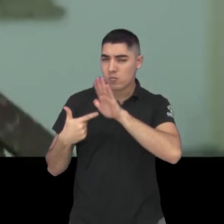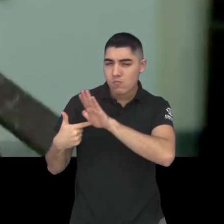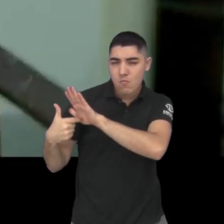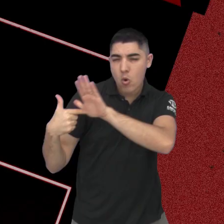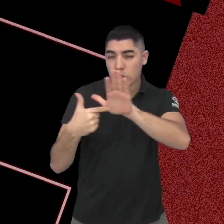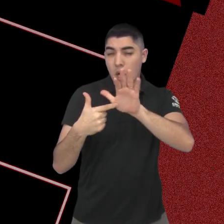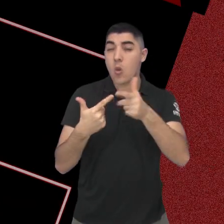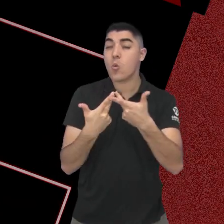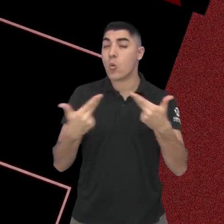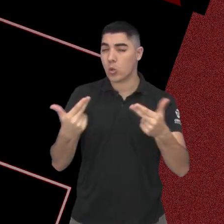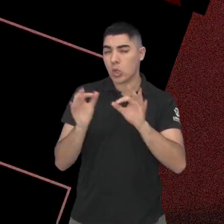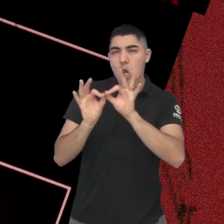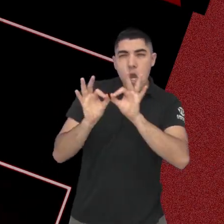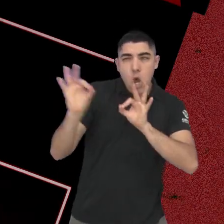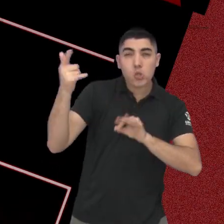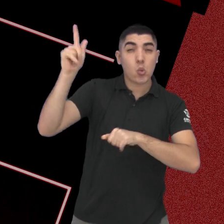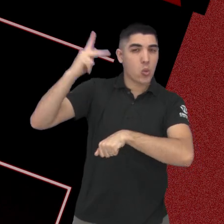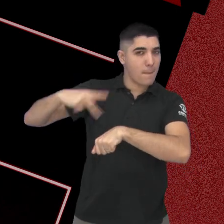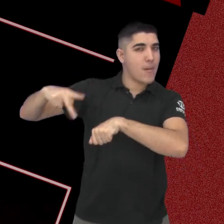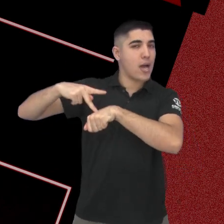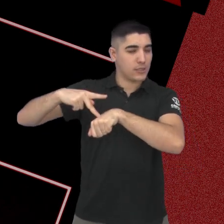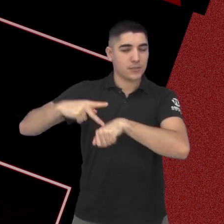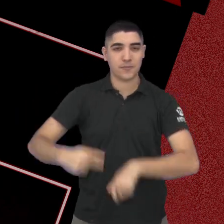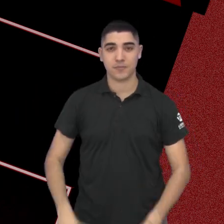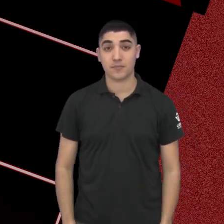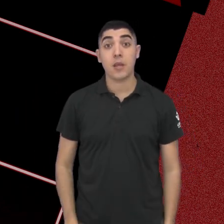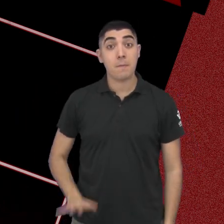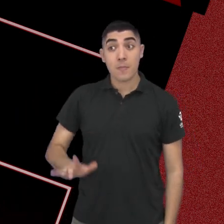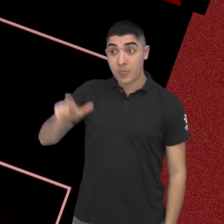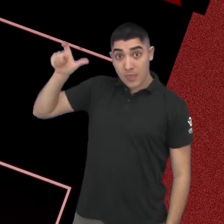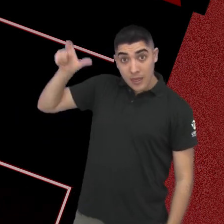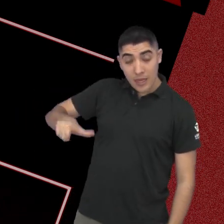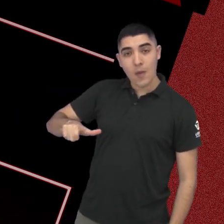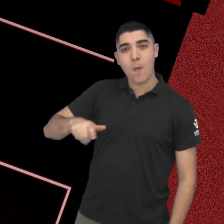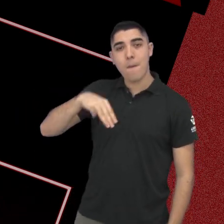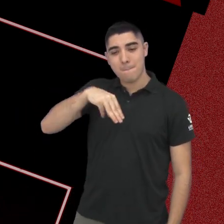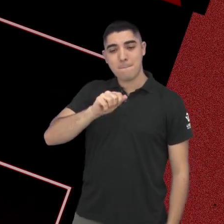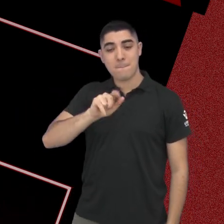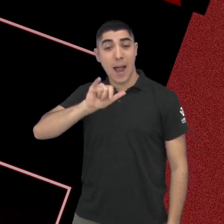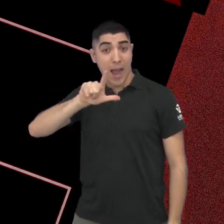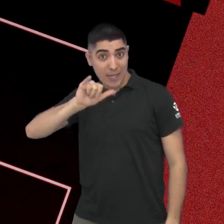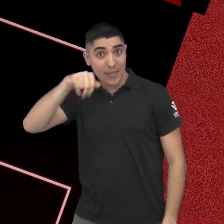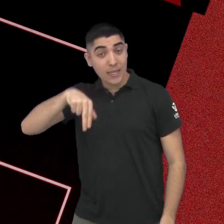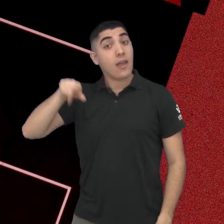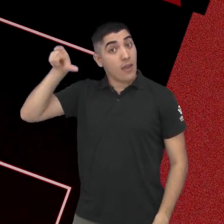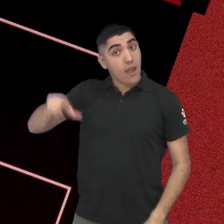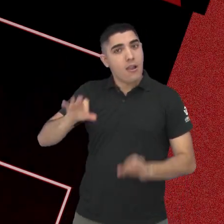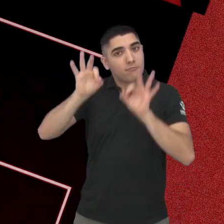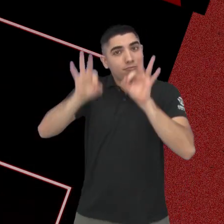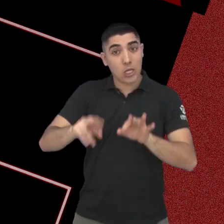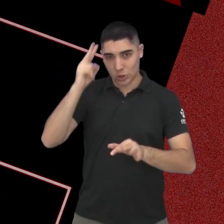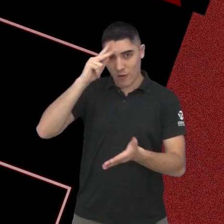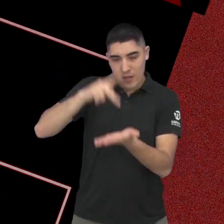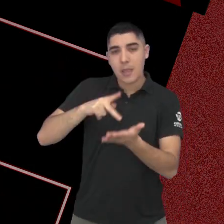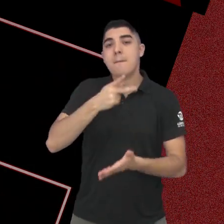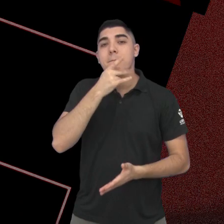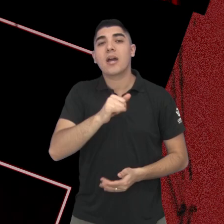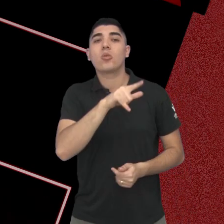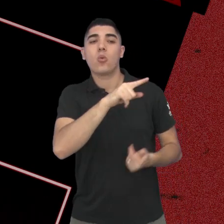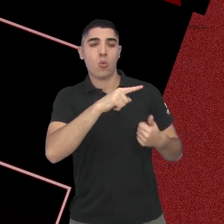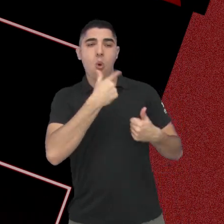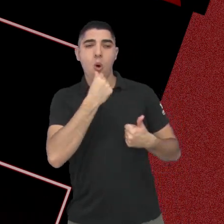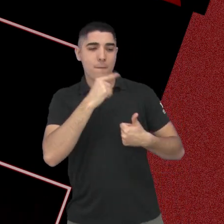E uma curiosidade, gente, é que o verdadeiro professor Malin é pai dos diretores do filme, o Rodrigo e o